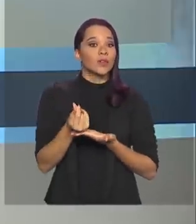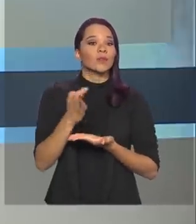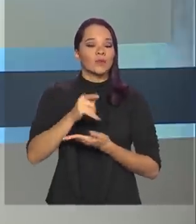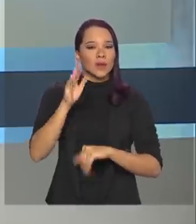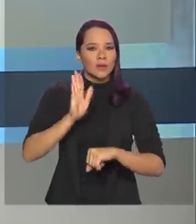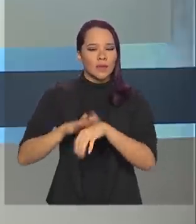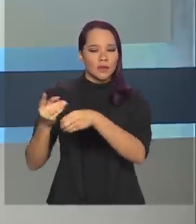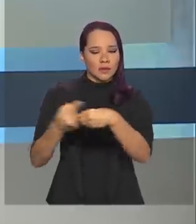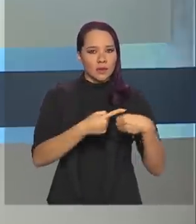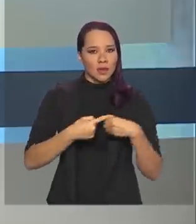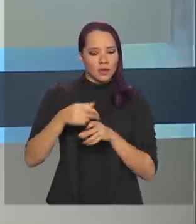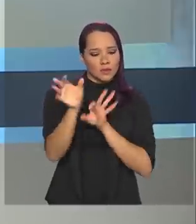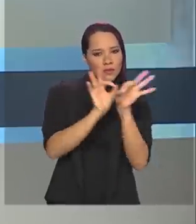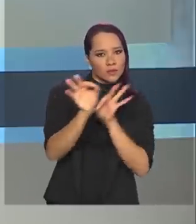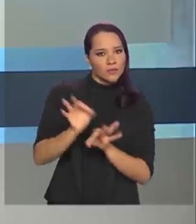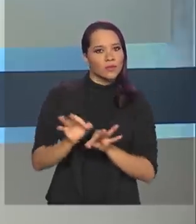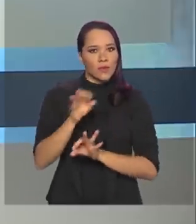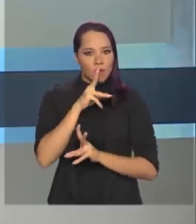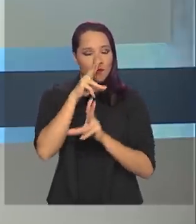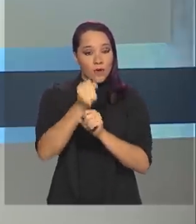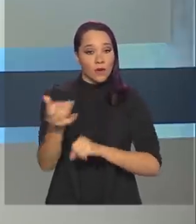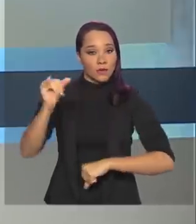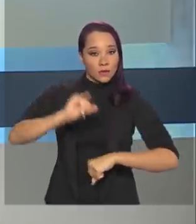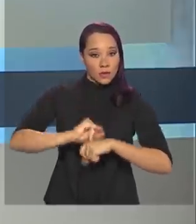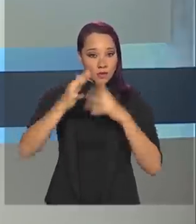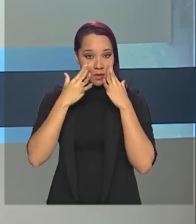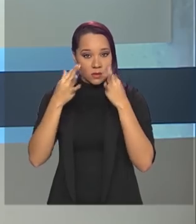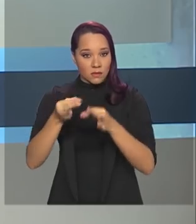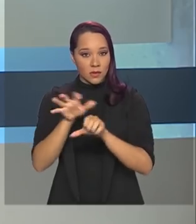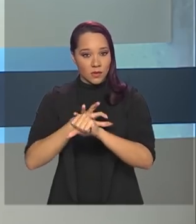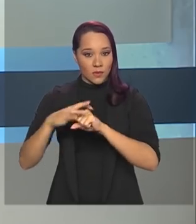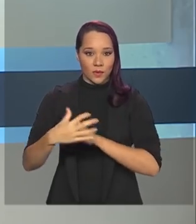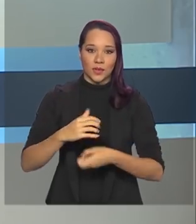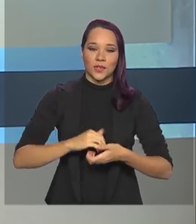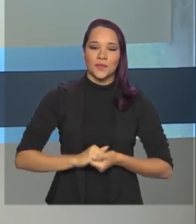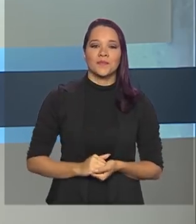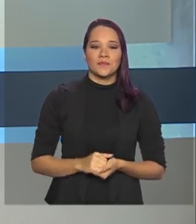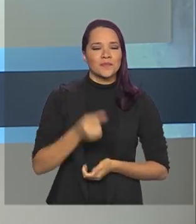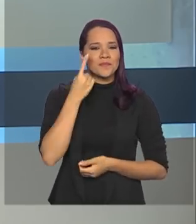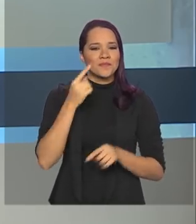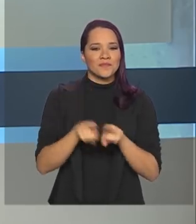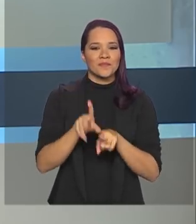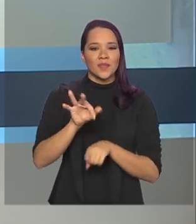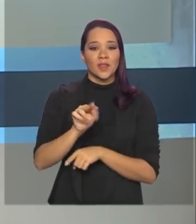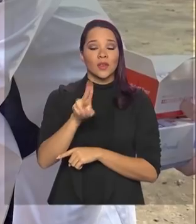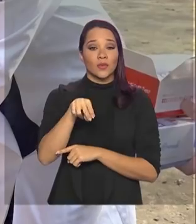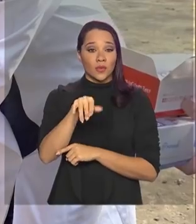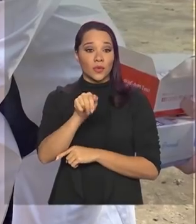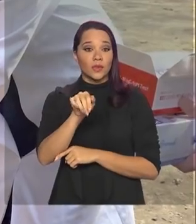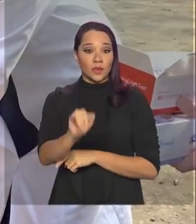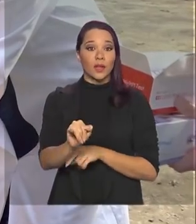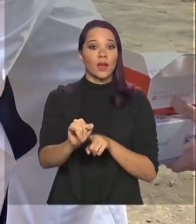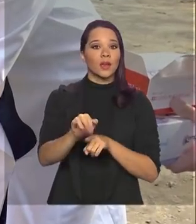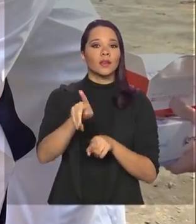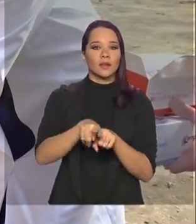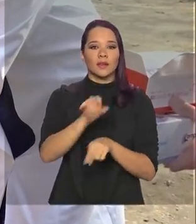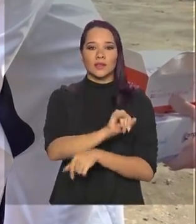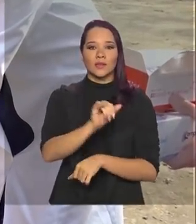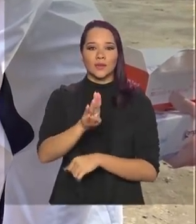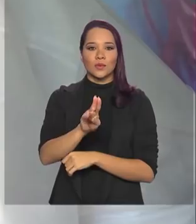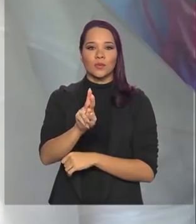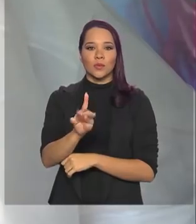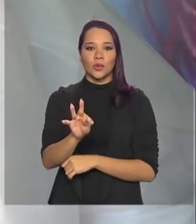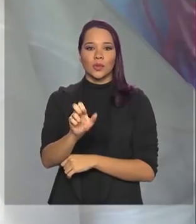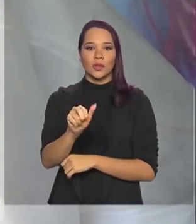mais cidades fortaleçam os centros de atendimento da Covid-19. E veja também, Funai e Instituto